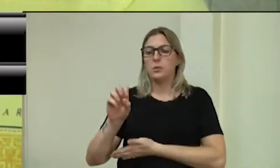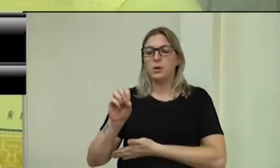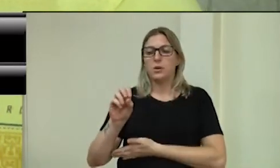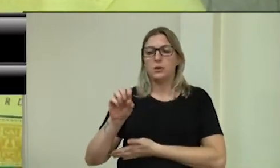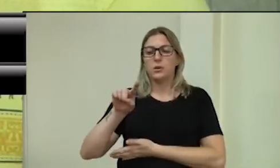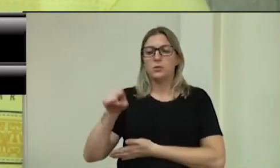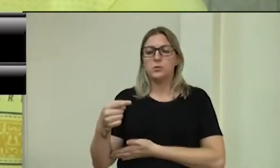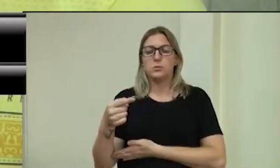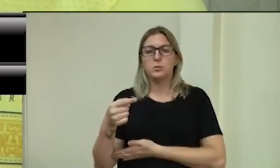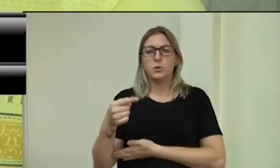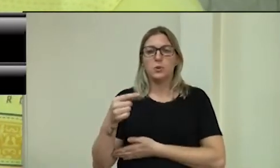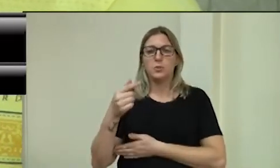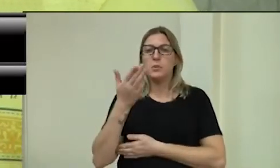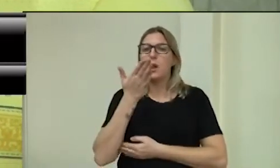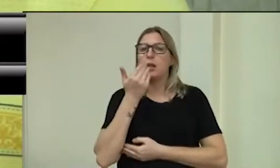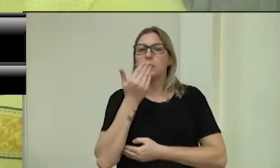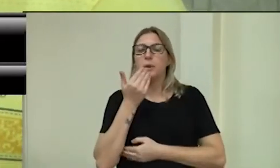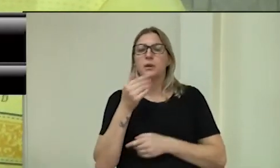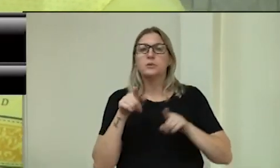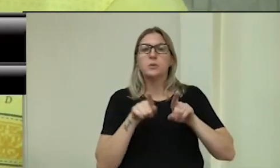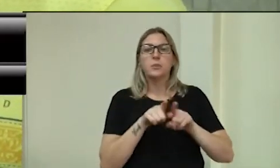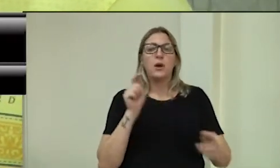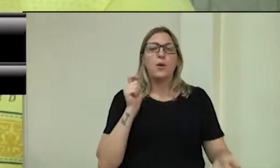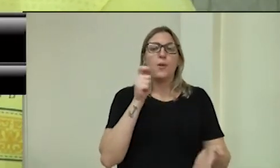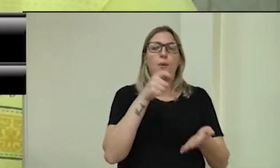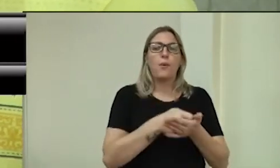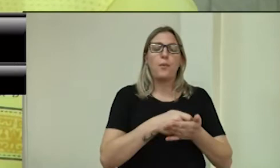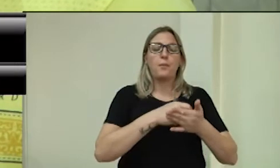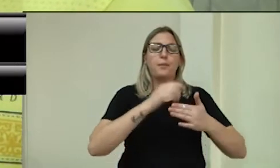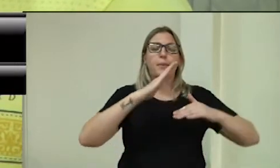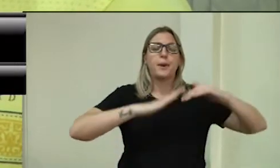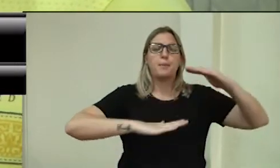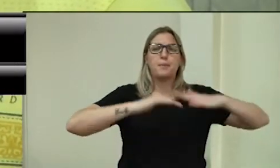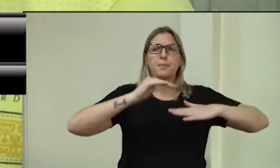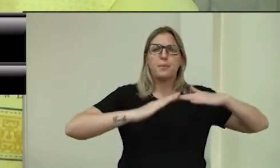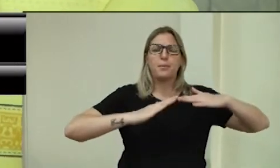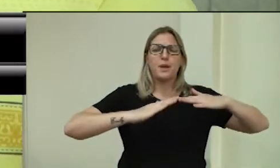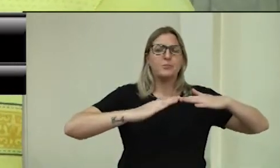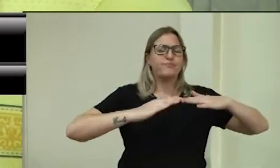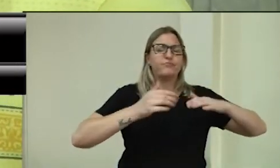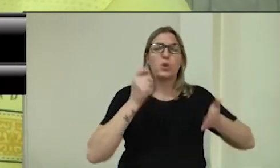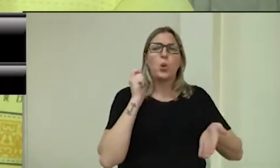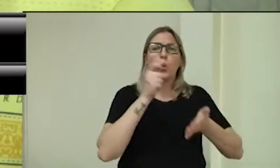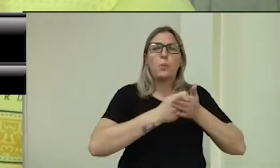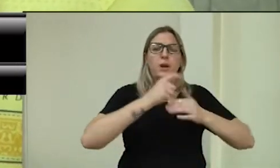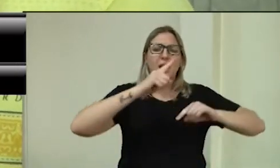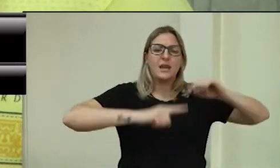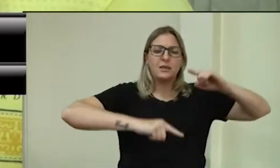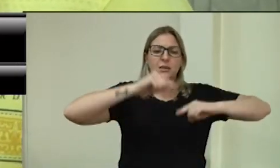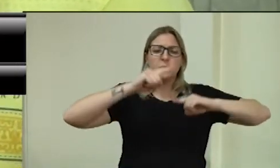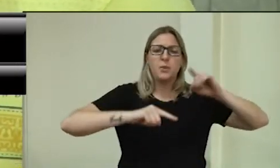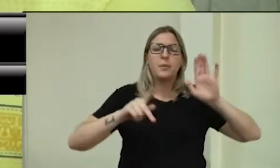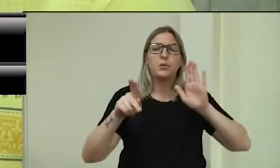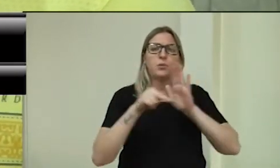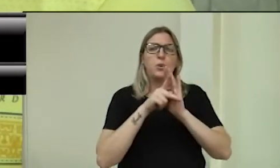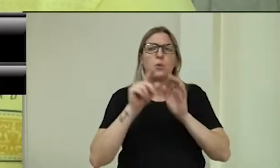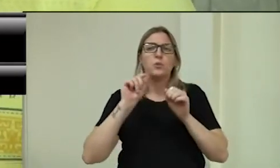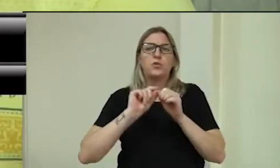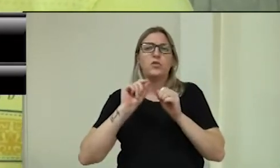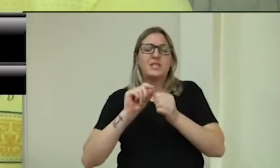de uma máquina para testes de PCR do COVID. Não sabemos até quando essa pandemia vai